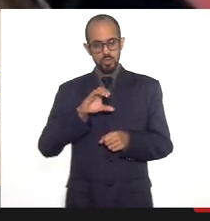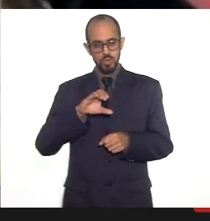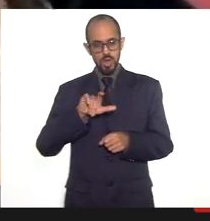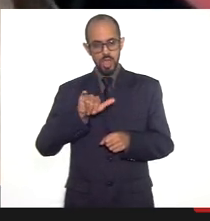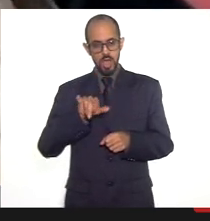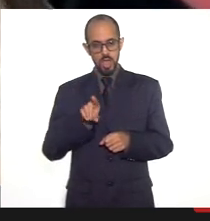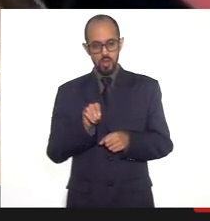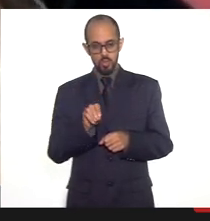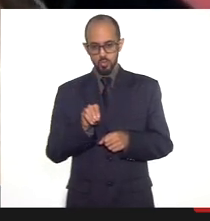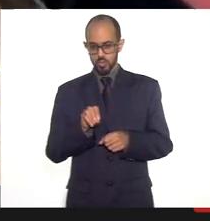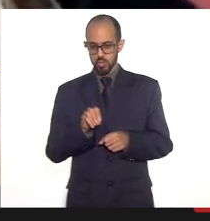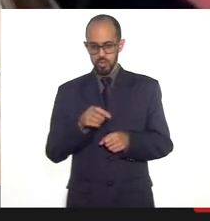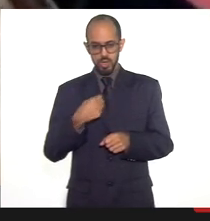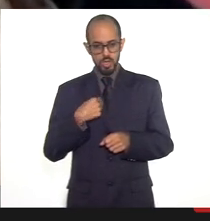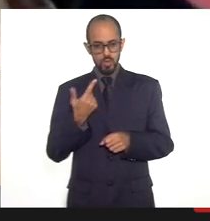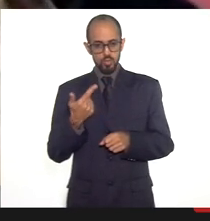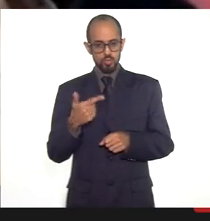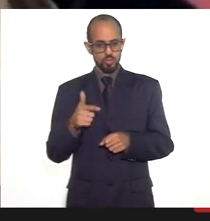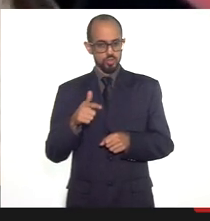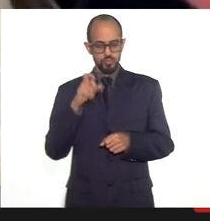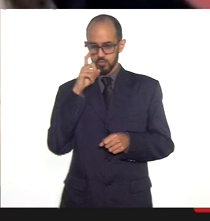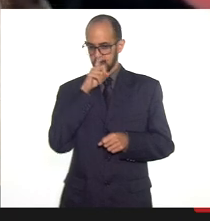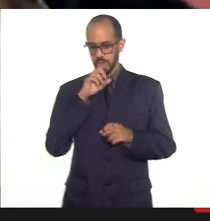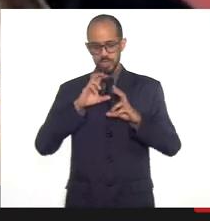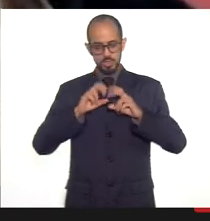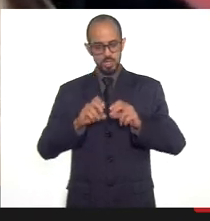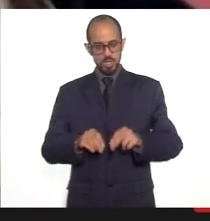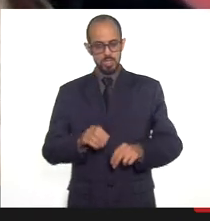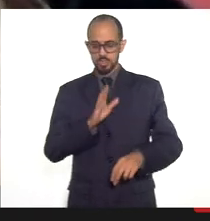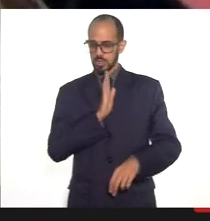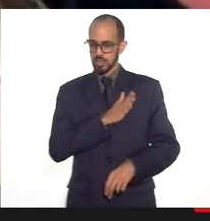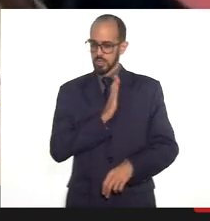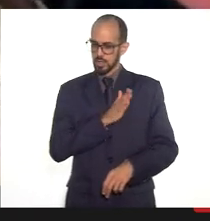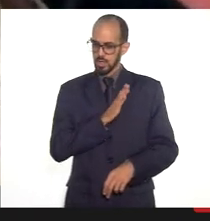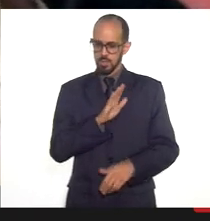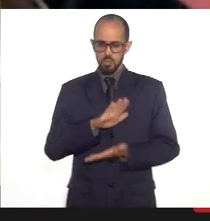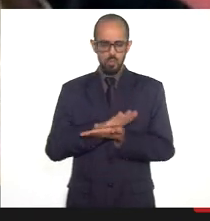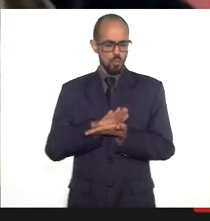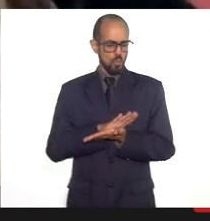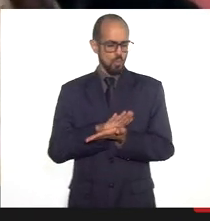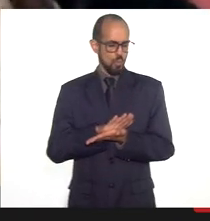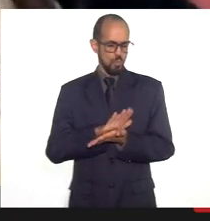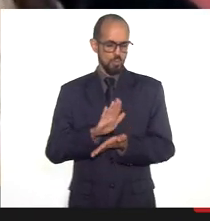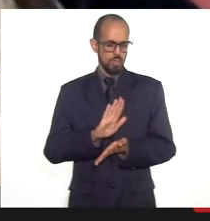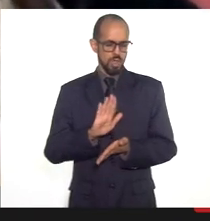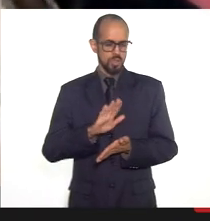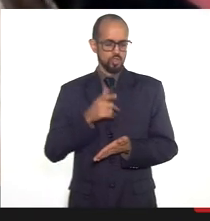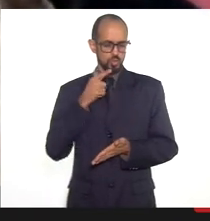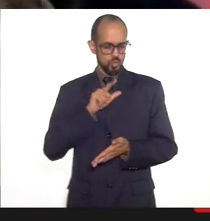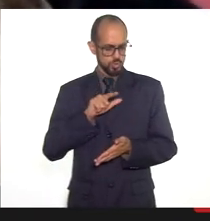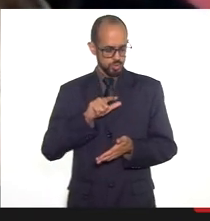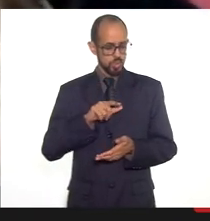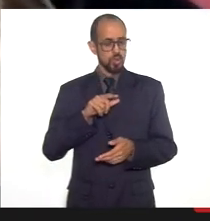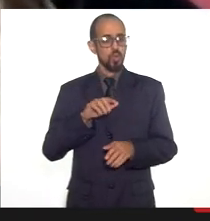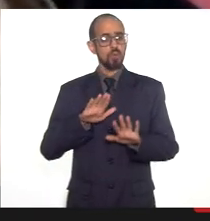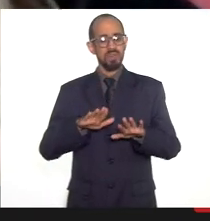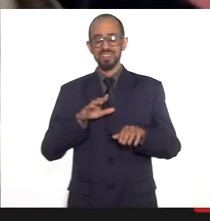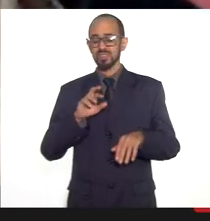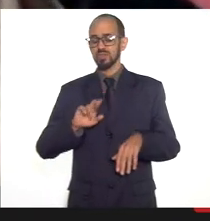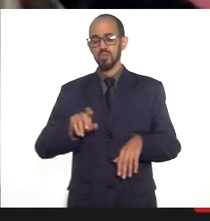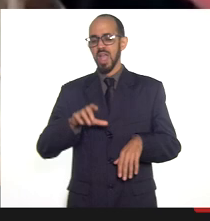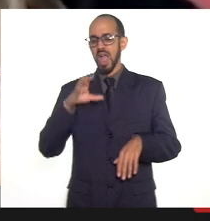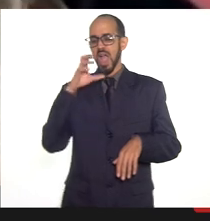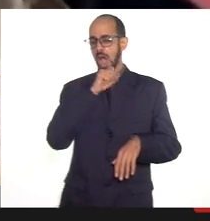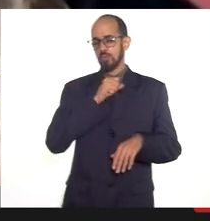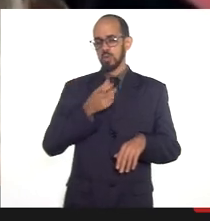nem onco nem cardio a gente conseguiu encaminhar os nossos pacientes não com tanta rapidez que às vezes